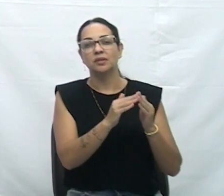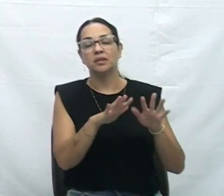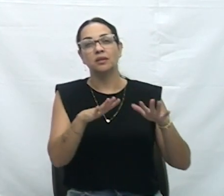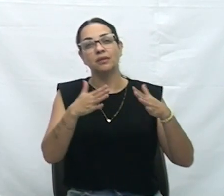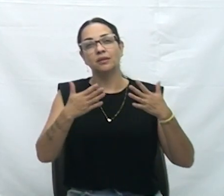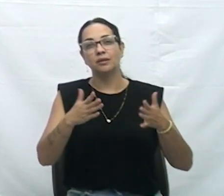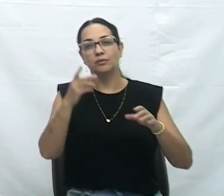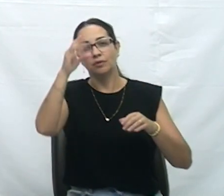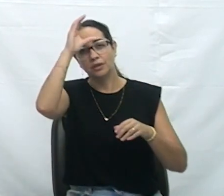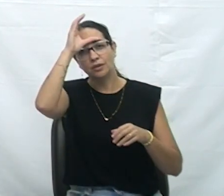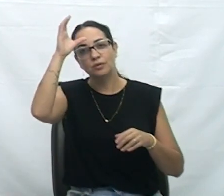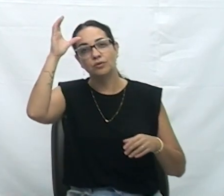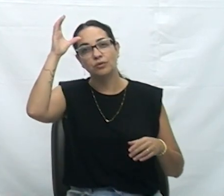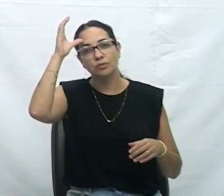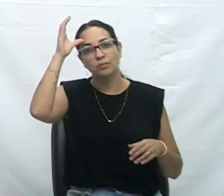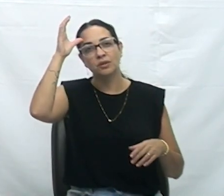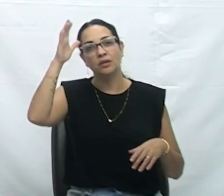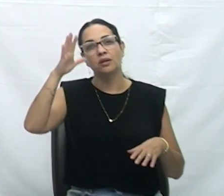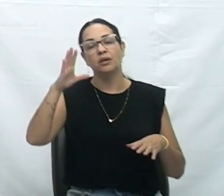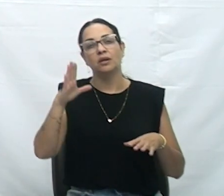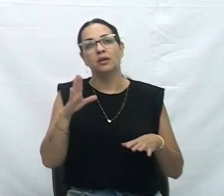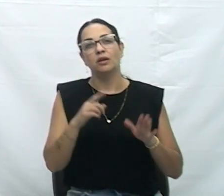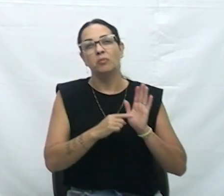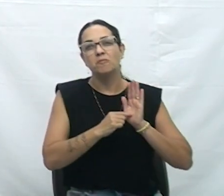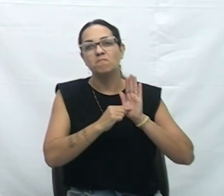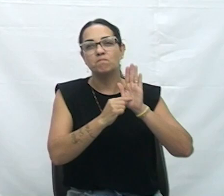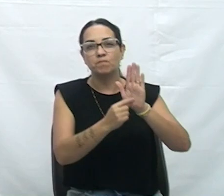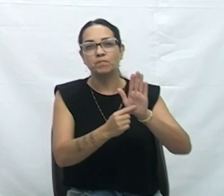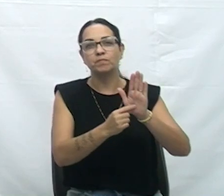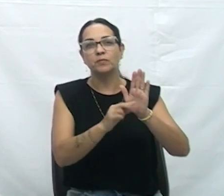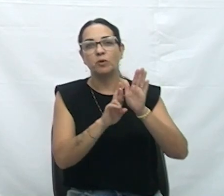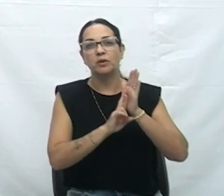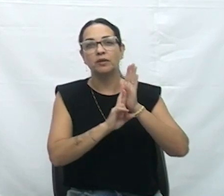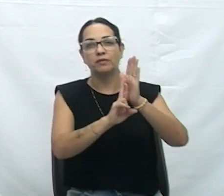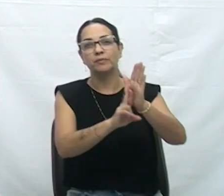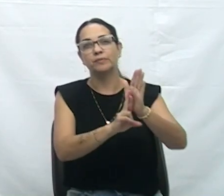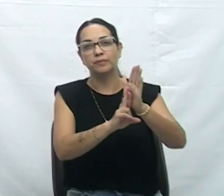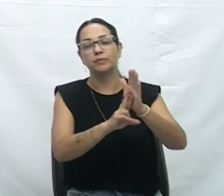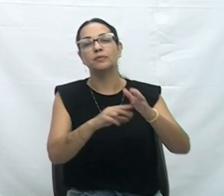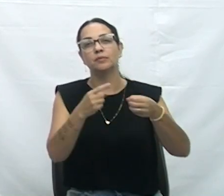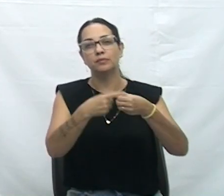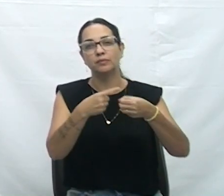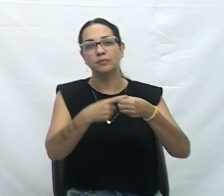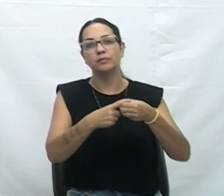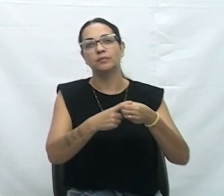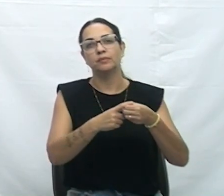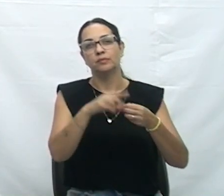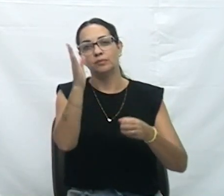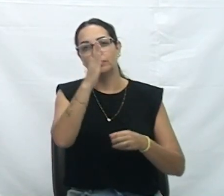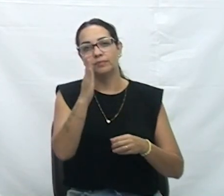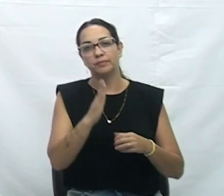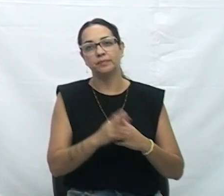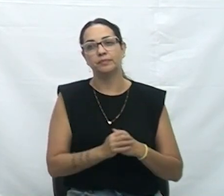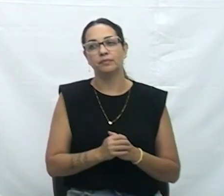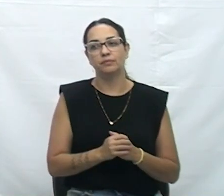elevado, uma referência a nível de Estado e a nível de Brasil. Obrigado pelo espaço.